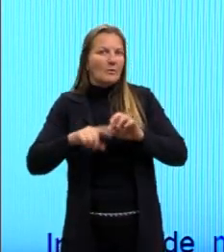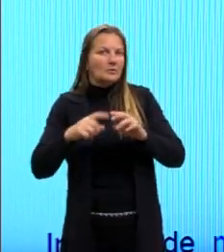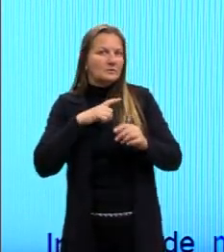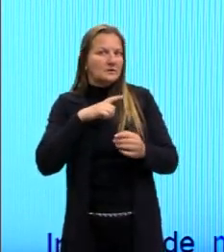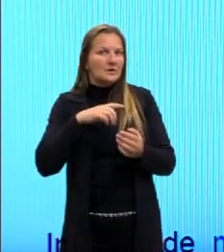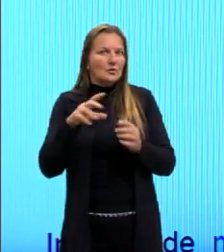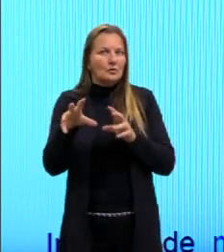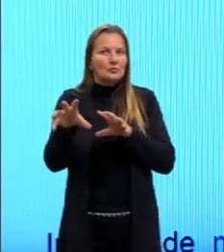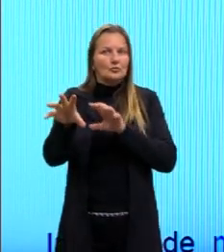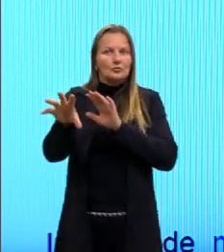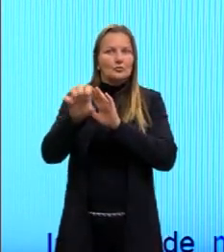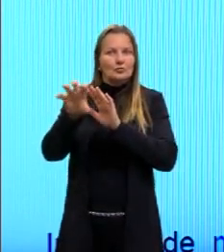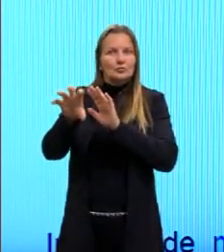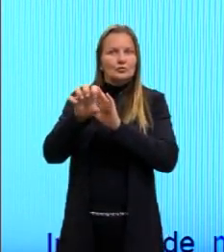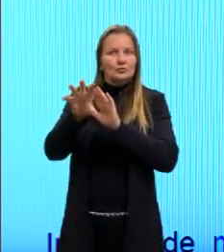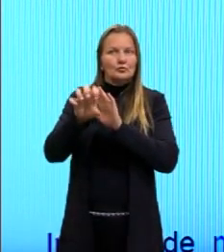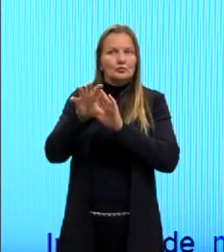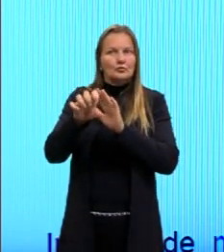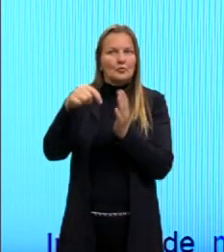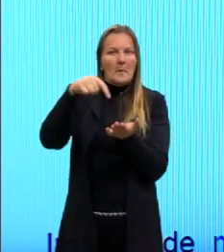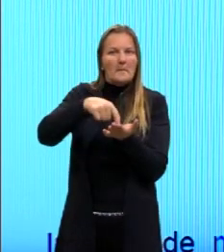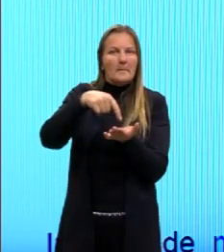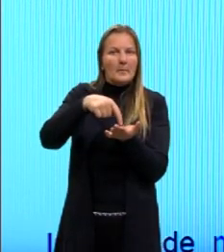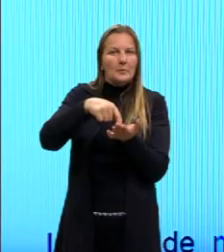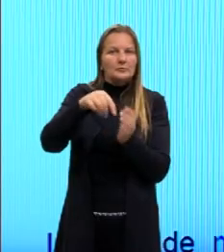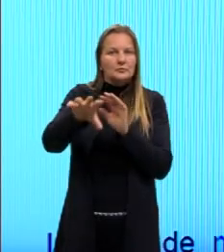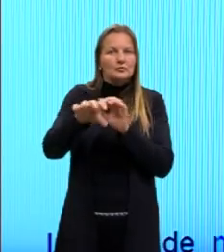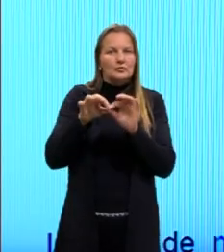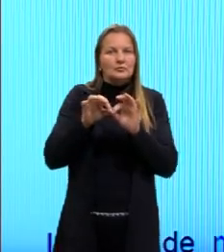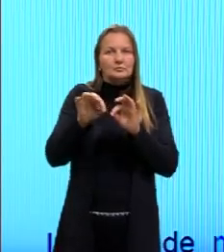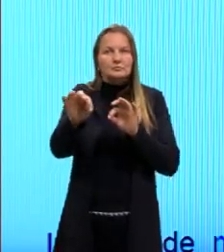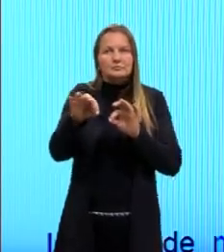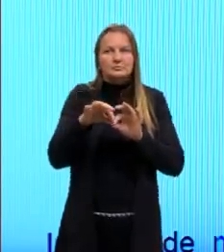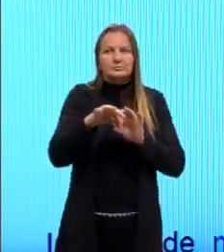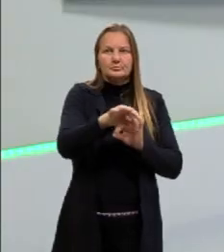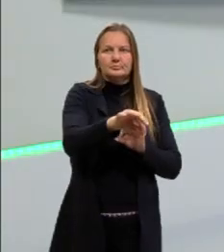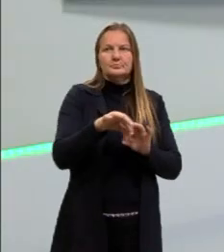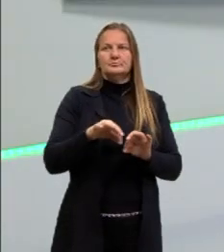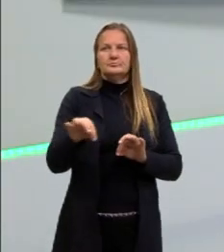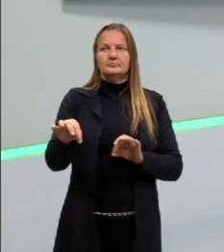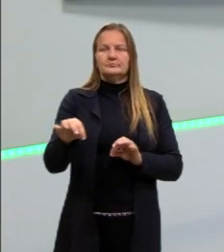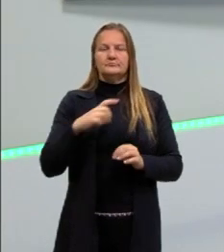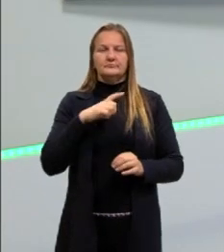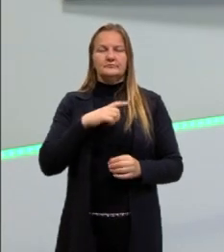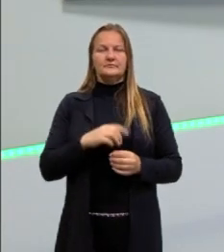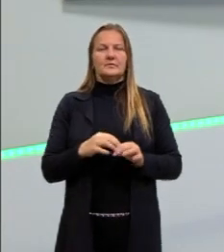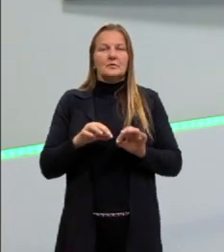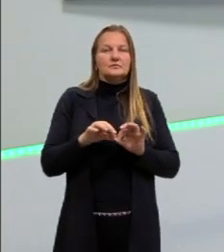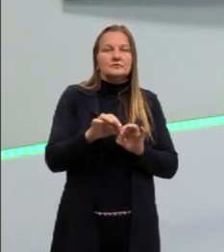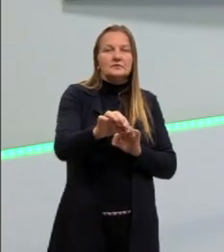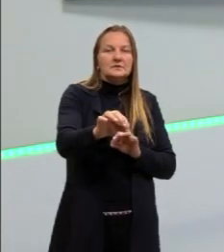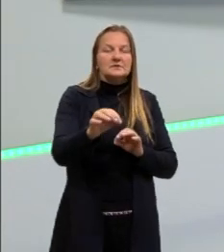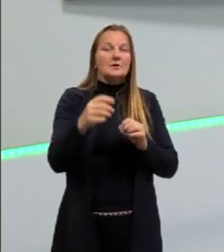detectamos alguma coisa nesses pontinhos aqui de distância. Claro que ele vai ter, né, uma distância